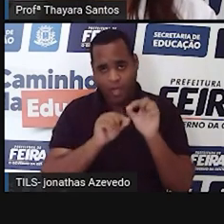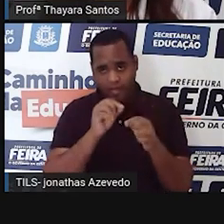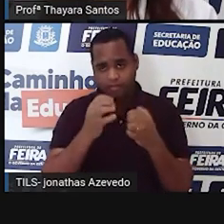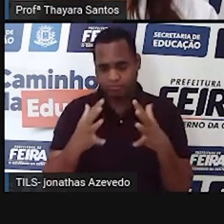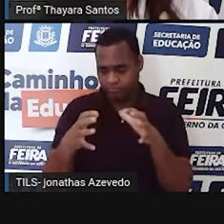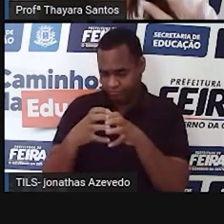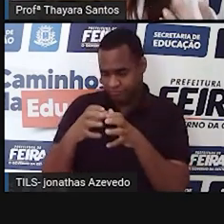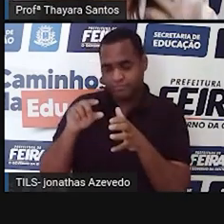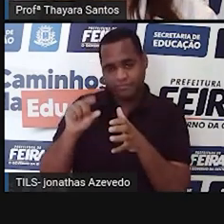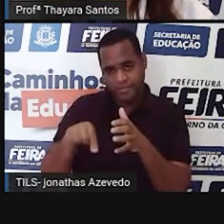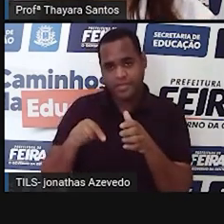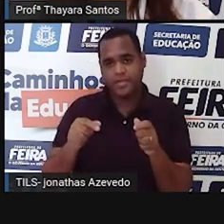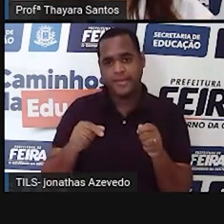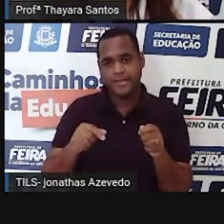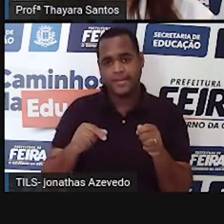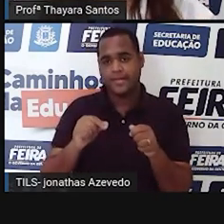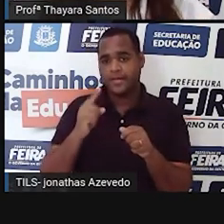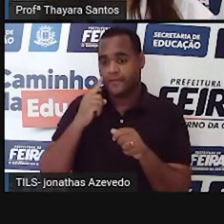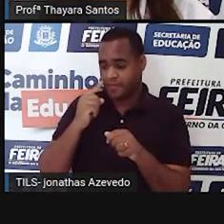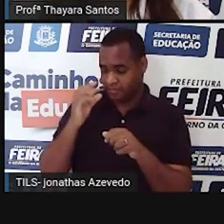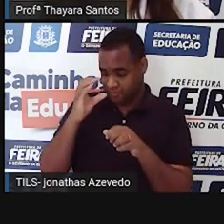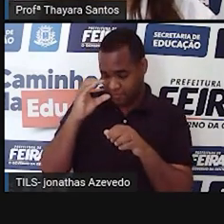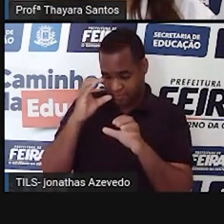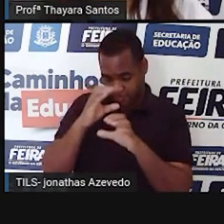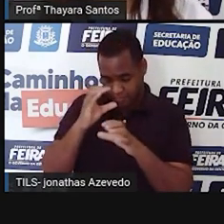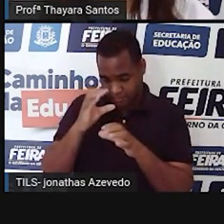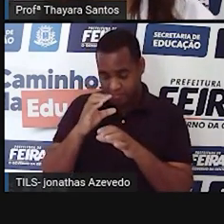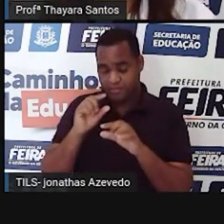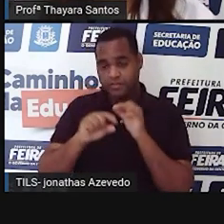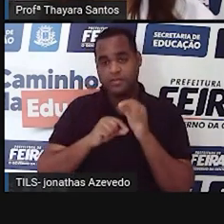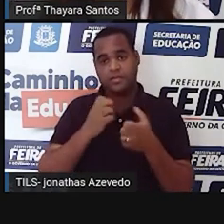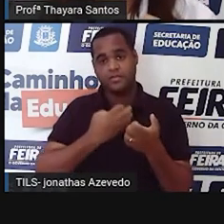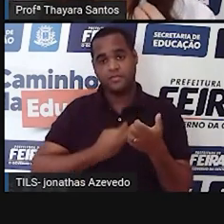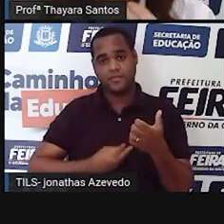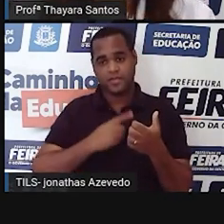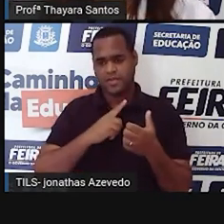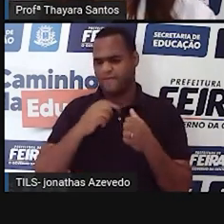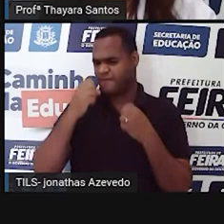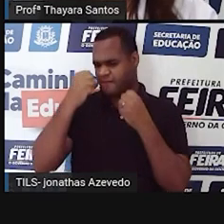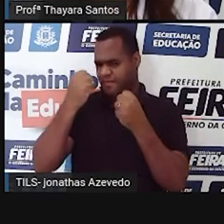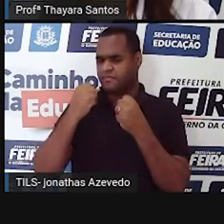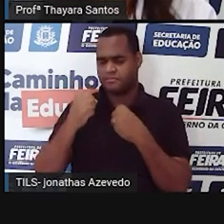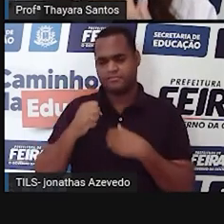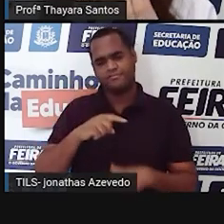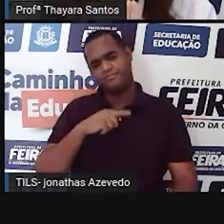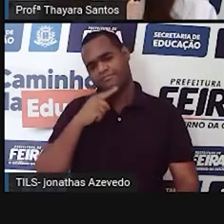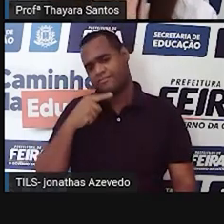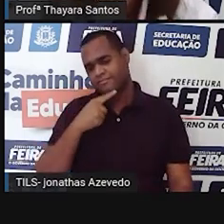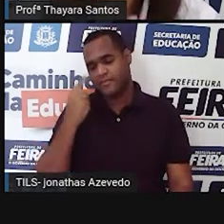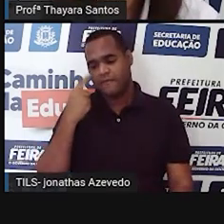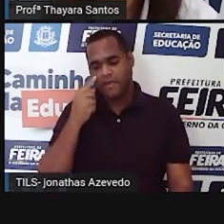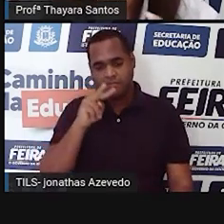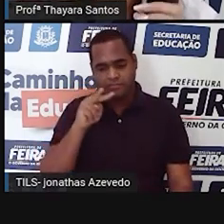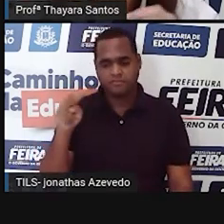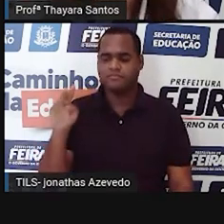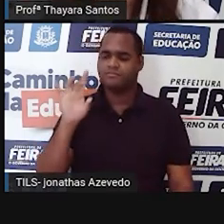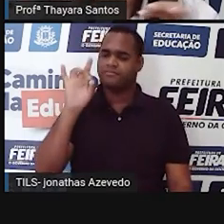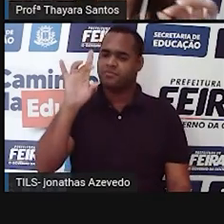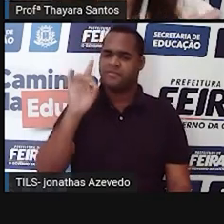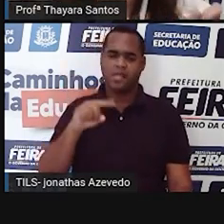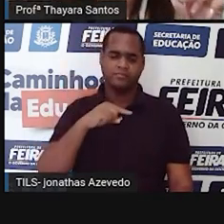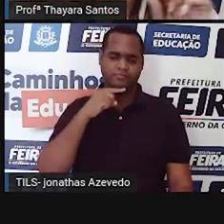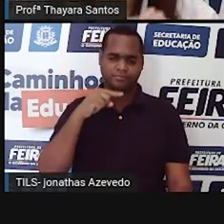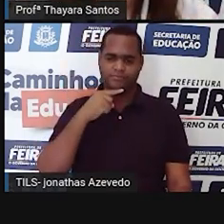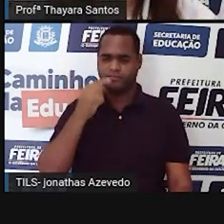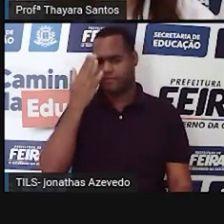composta. Porque aqueles microscópios que existiam na época não eram tão potentes, a gente não conseguia enxergar com tanta qualidade o que tinha.